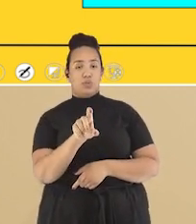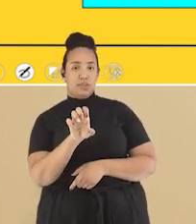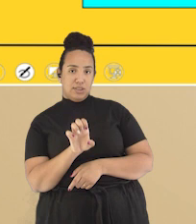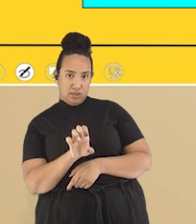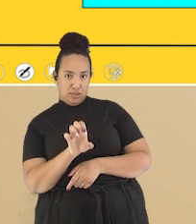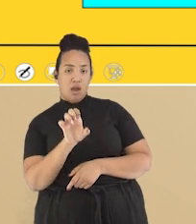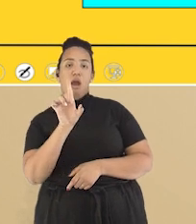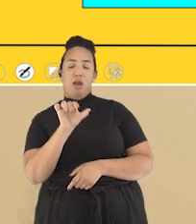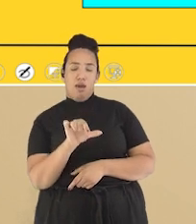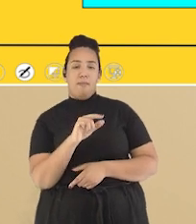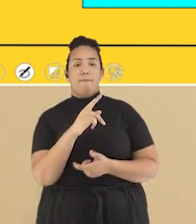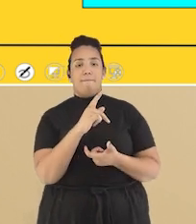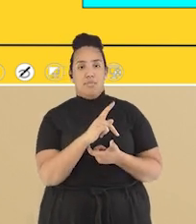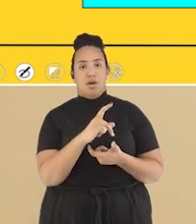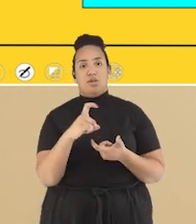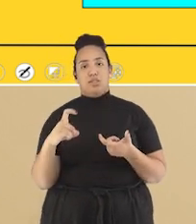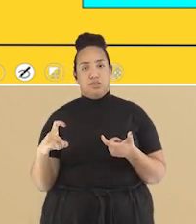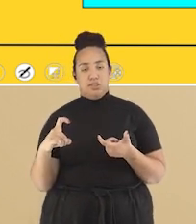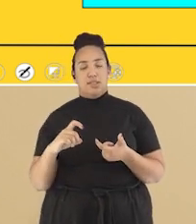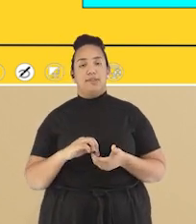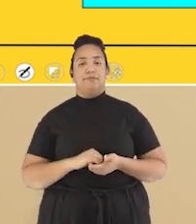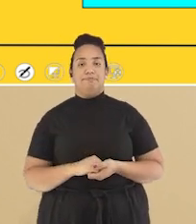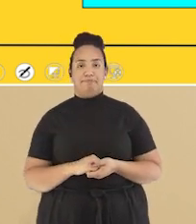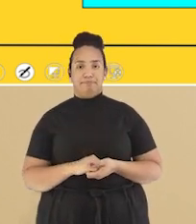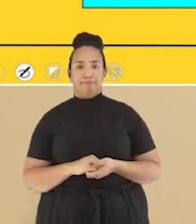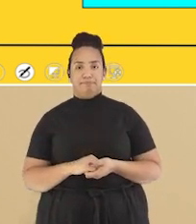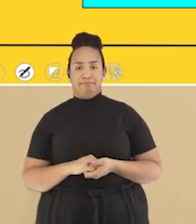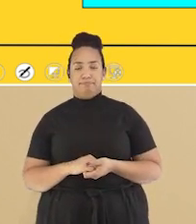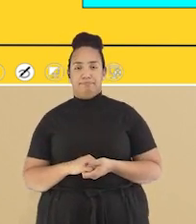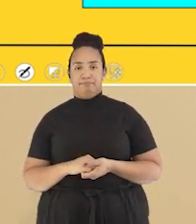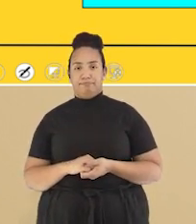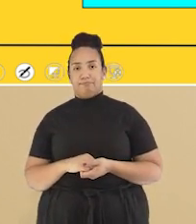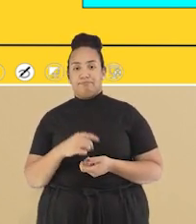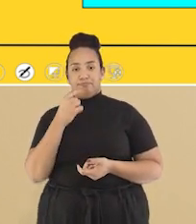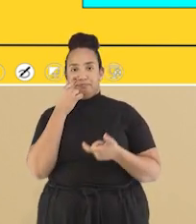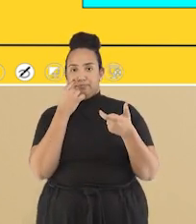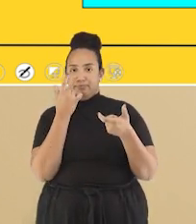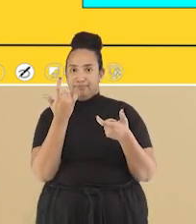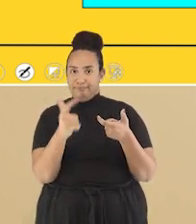Trouxe Puxada novamente